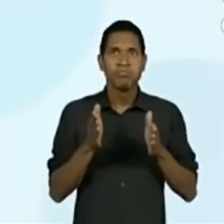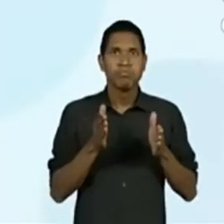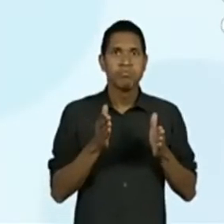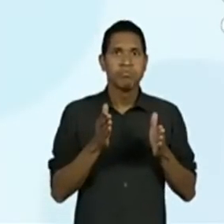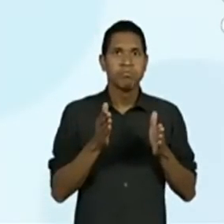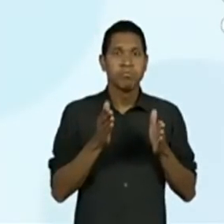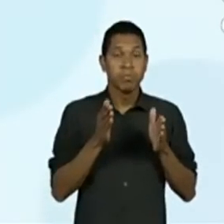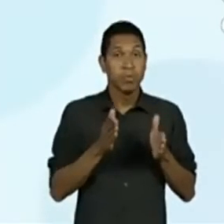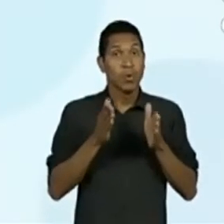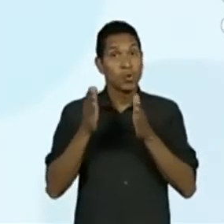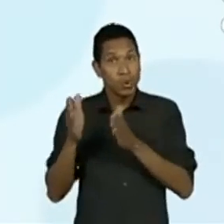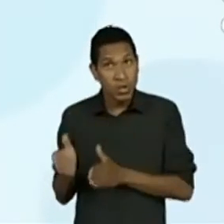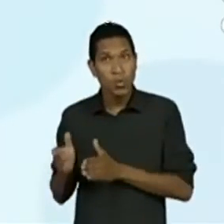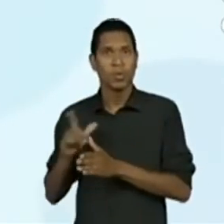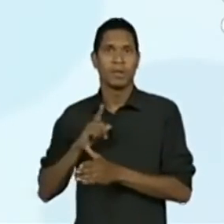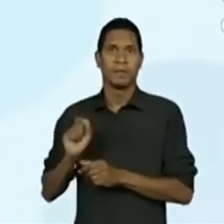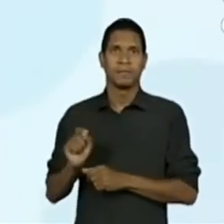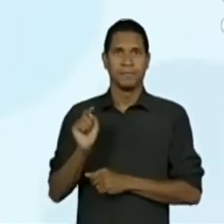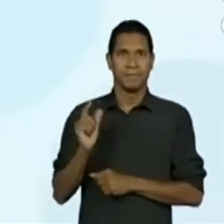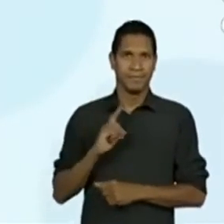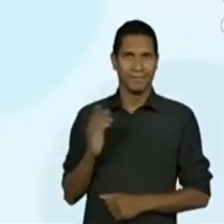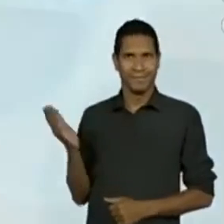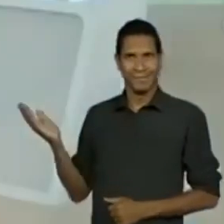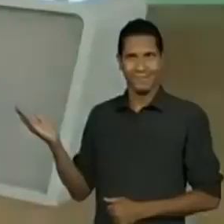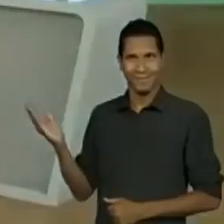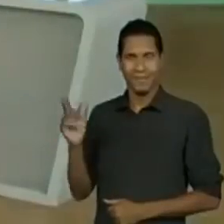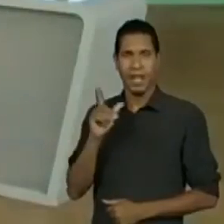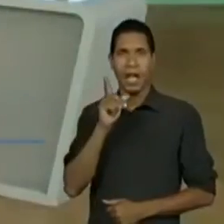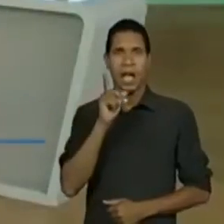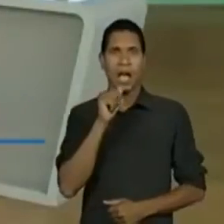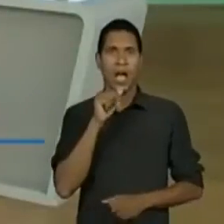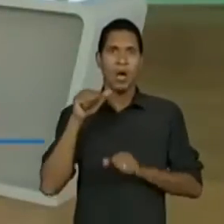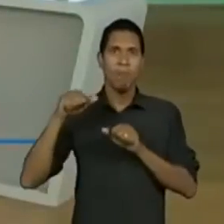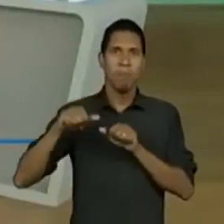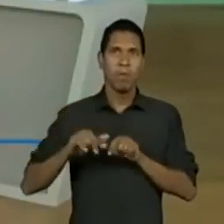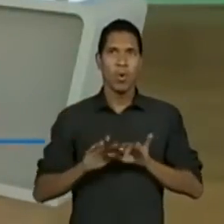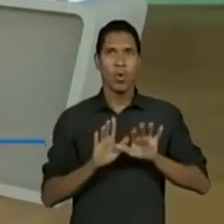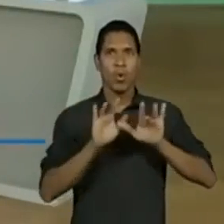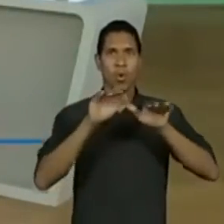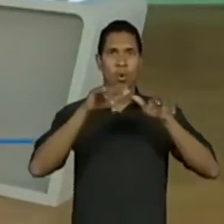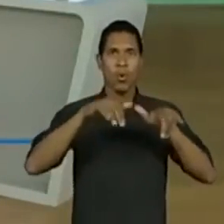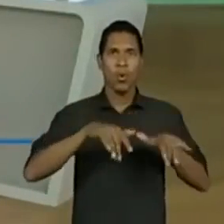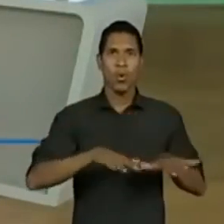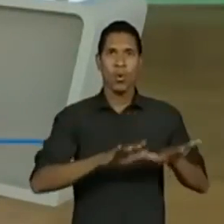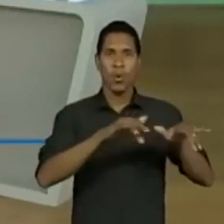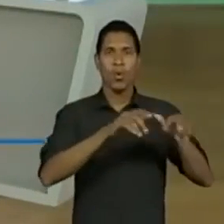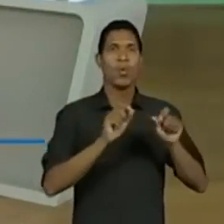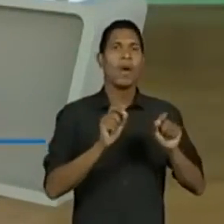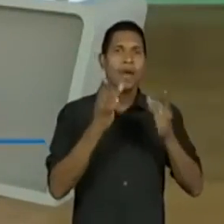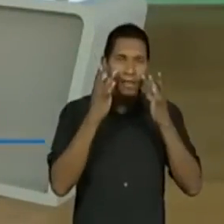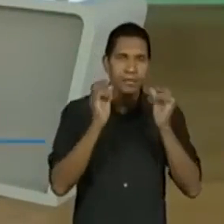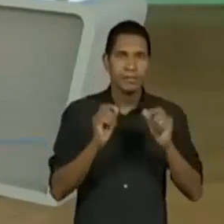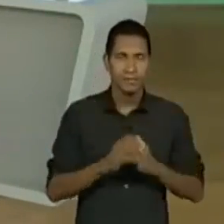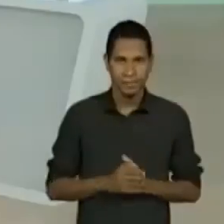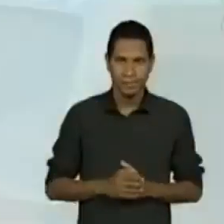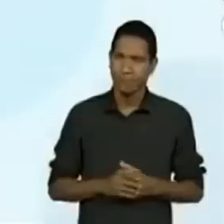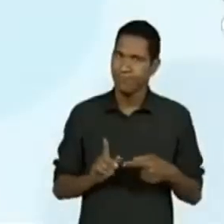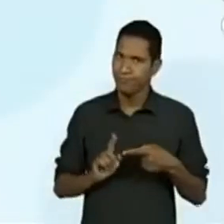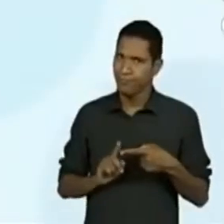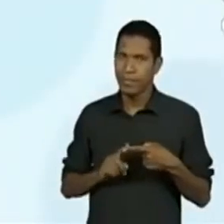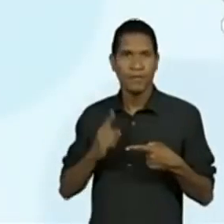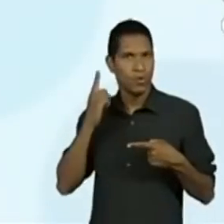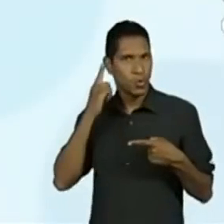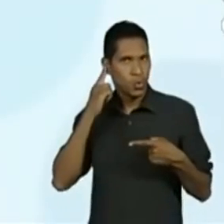Como uma onda. E aí, gente? Como uma onda. O que chamou a atenção? O som, o movimento... Nossa,